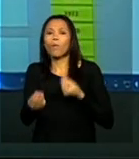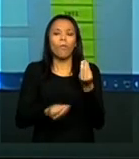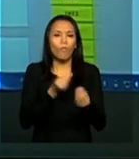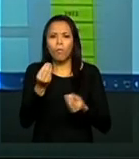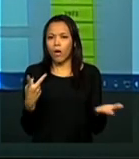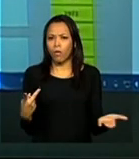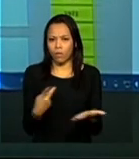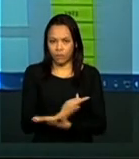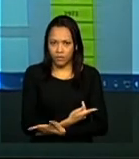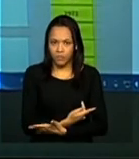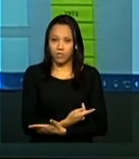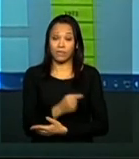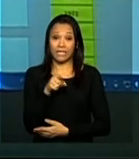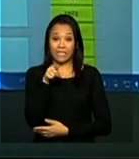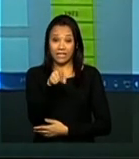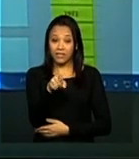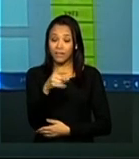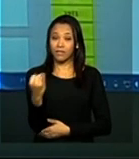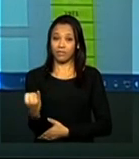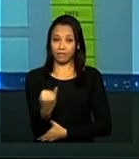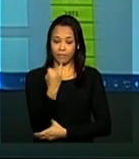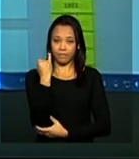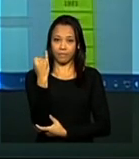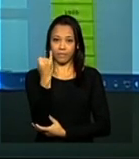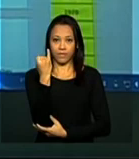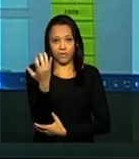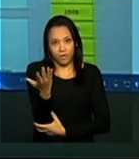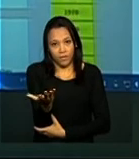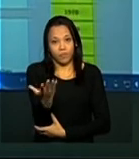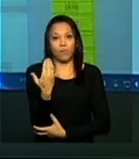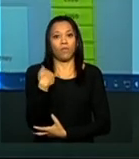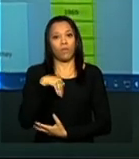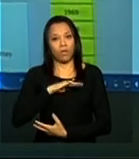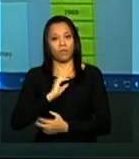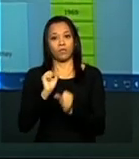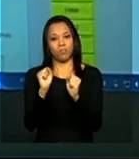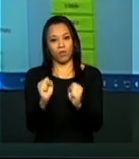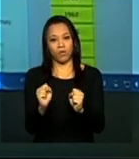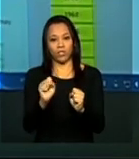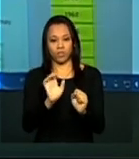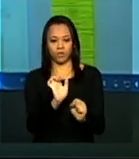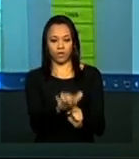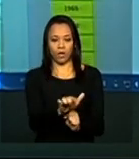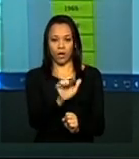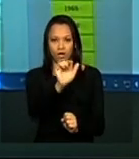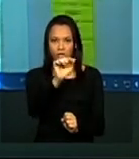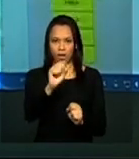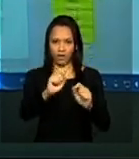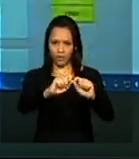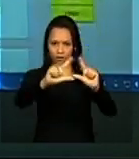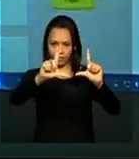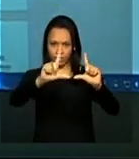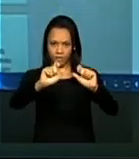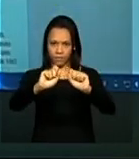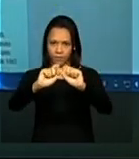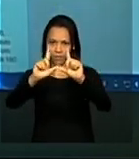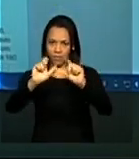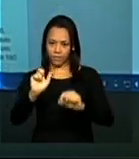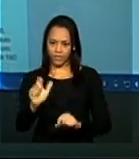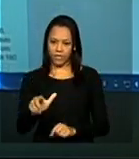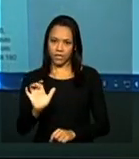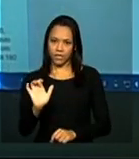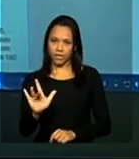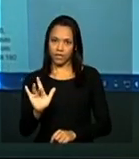tem uma função essencial. Então, a gente pode rolar e ver os fatos, ou, então, na barrinha ao lado,